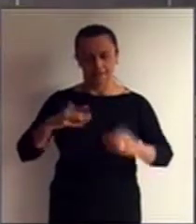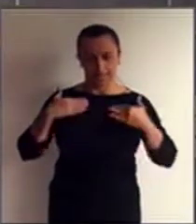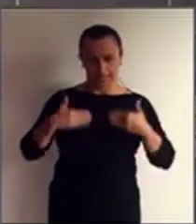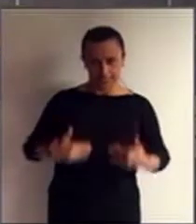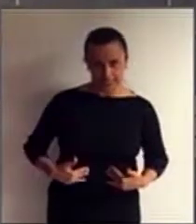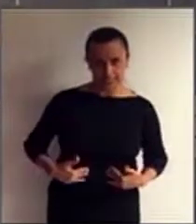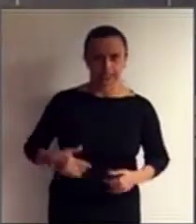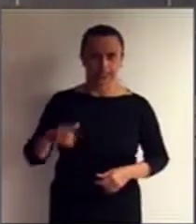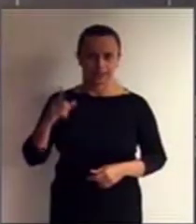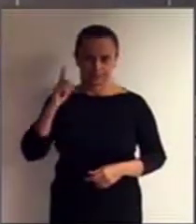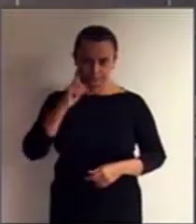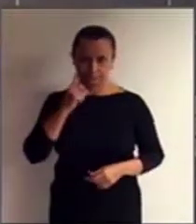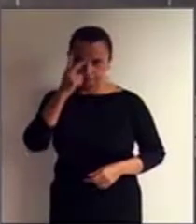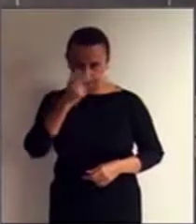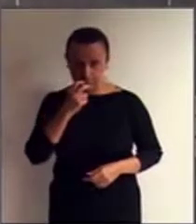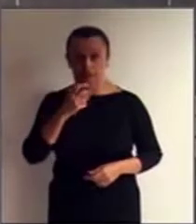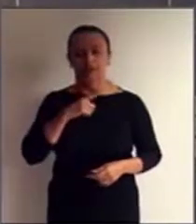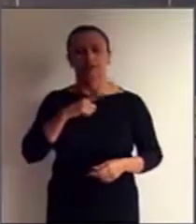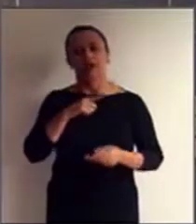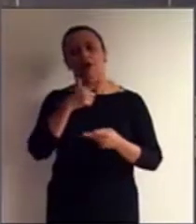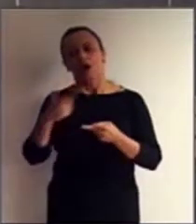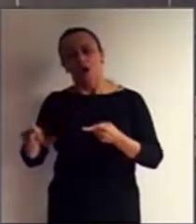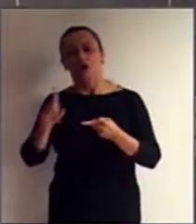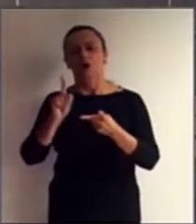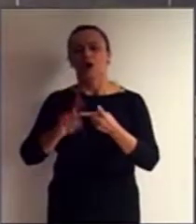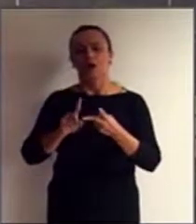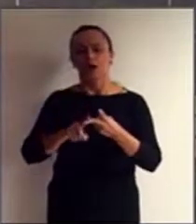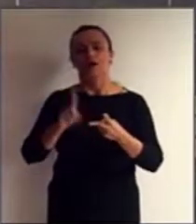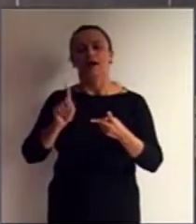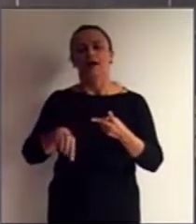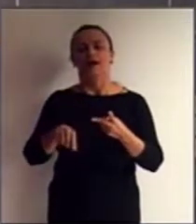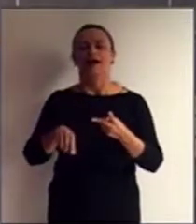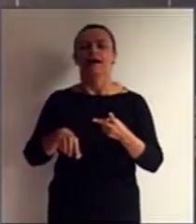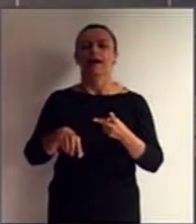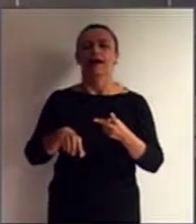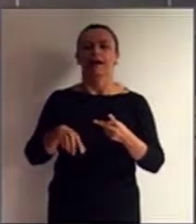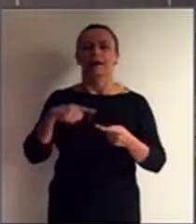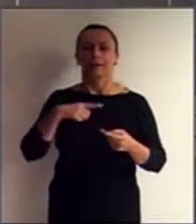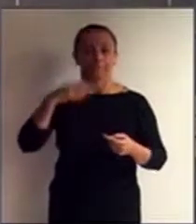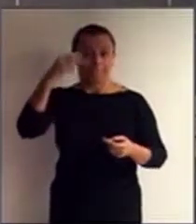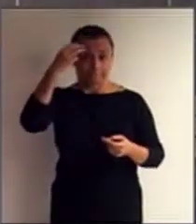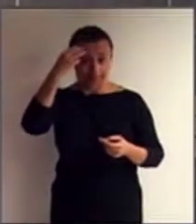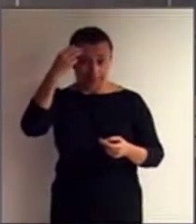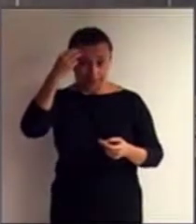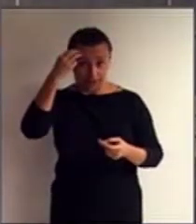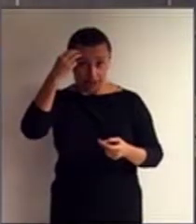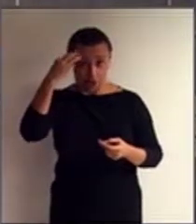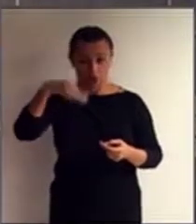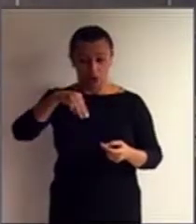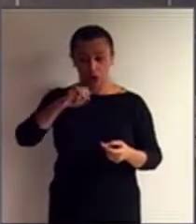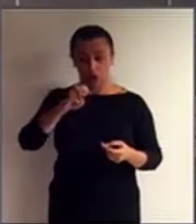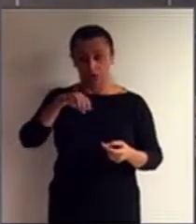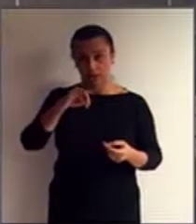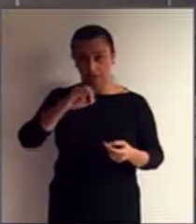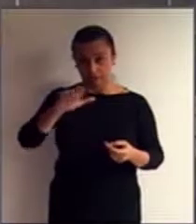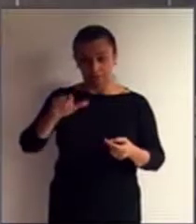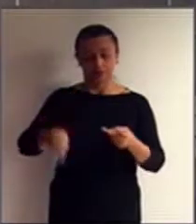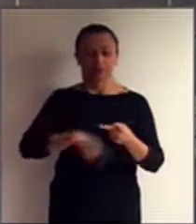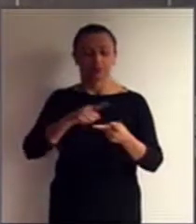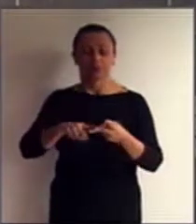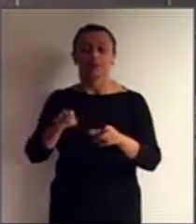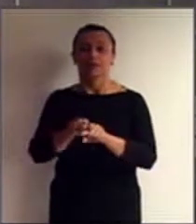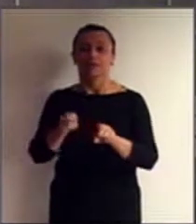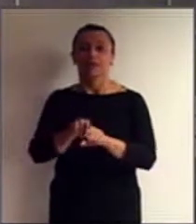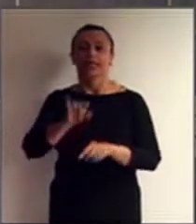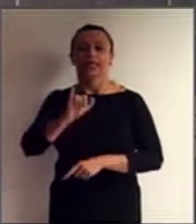da sensorial, que são as deficiências mental e intelectual. Então,